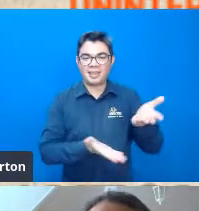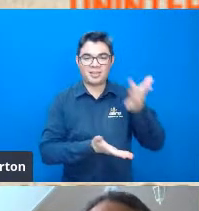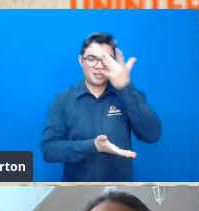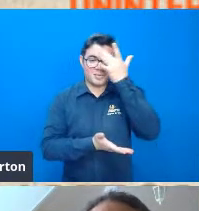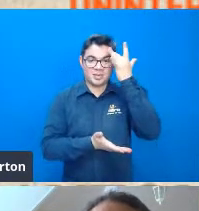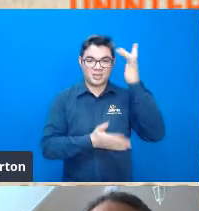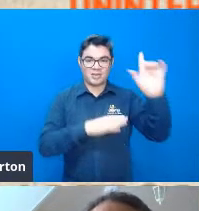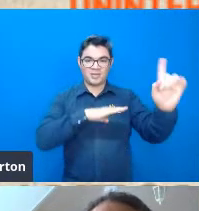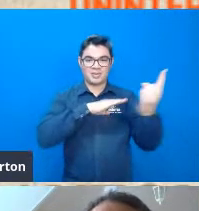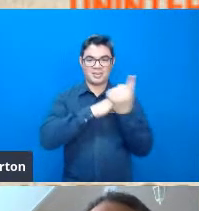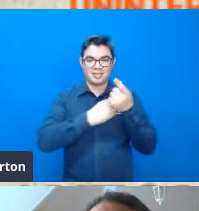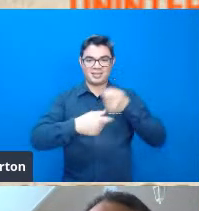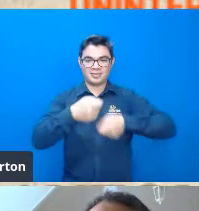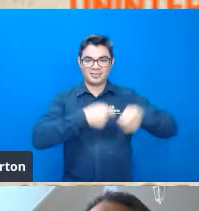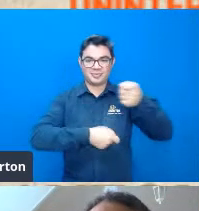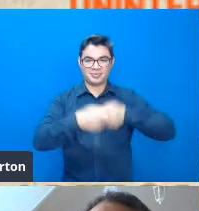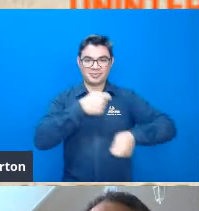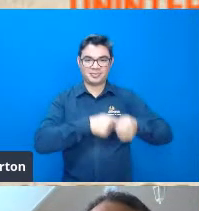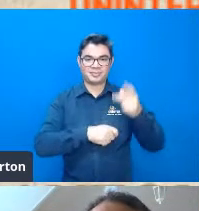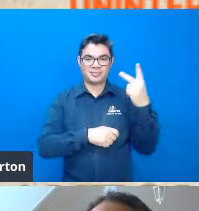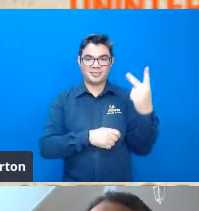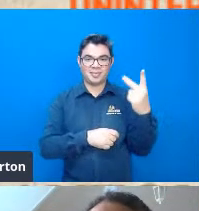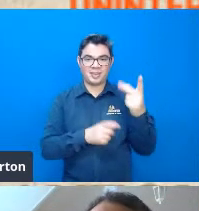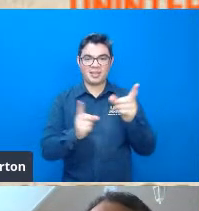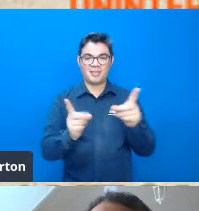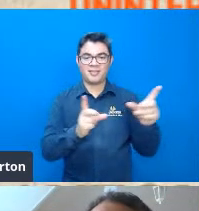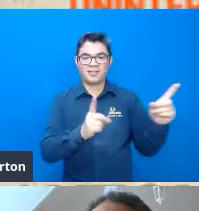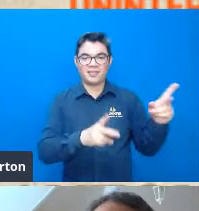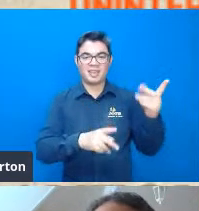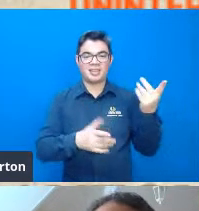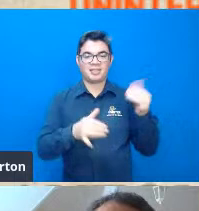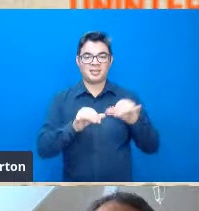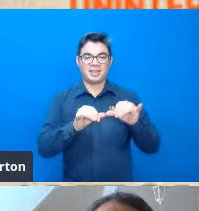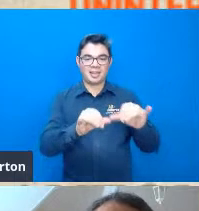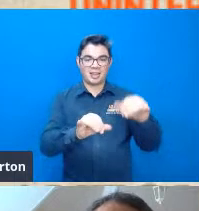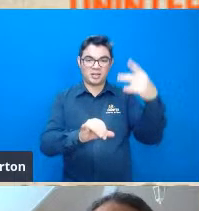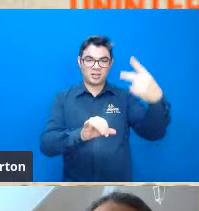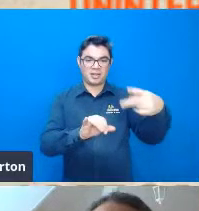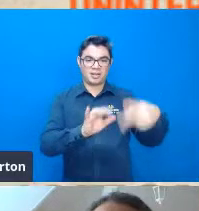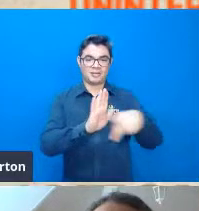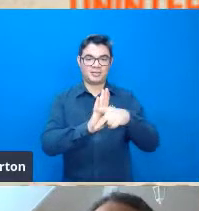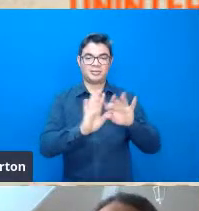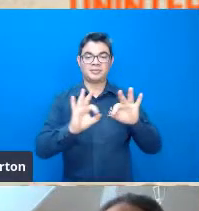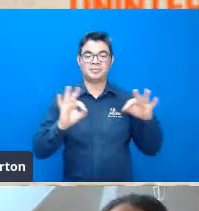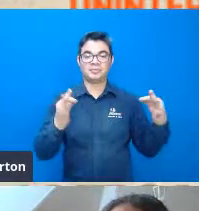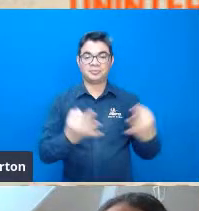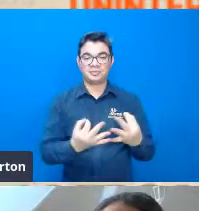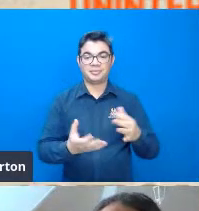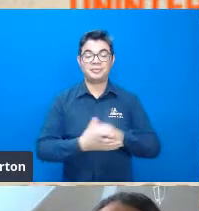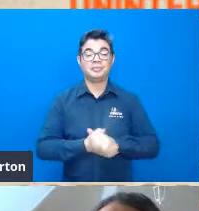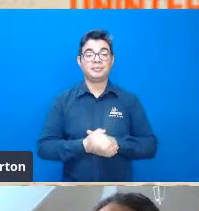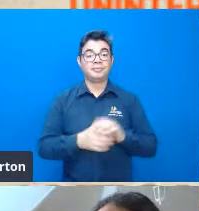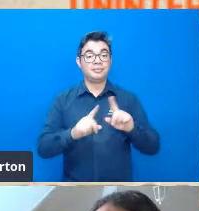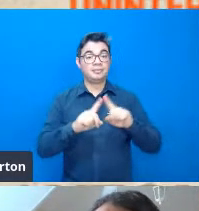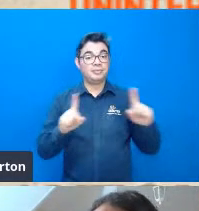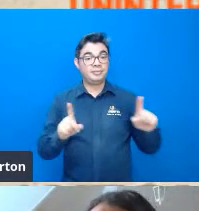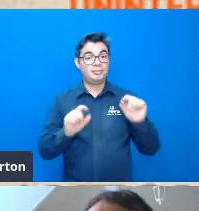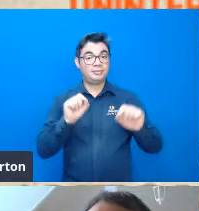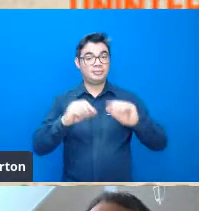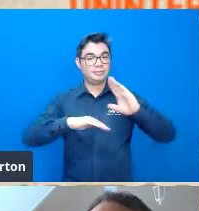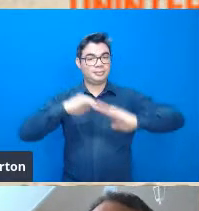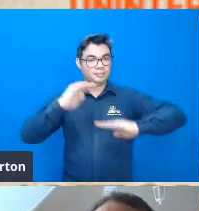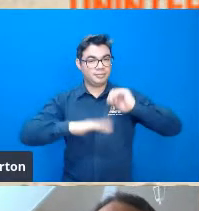fregueses e clientes na na mercearia da família no armazém da família então mas felizmente a sua